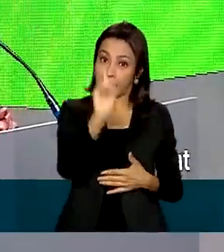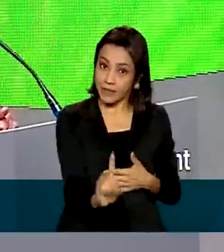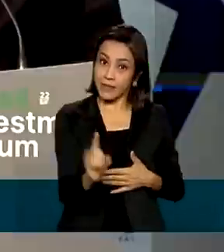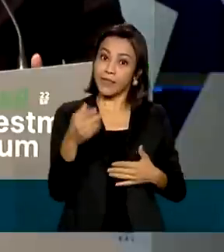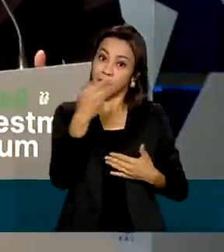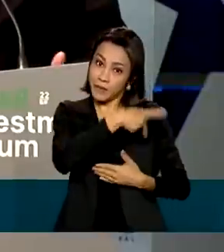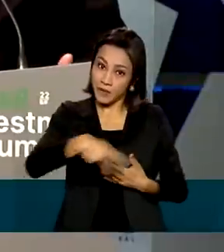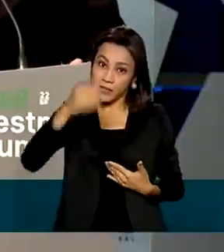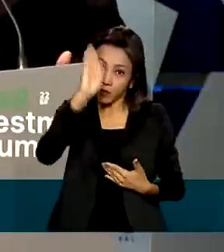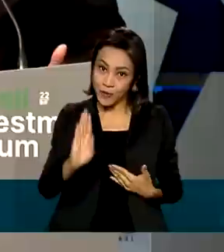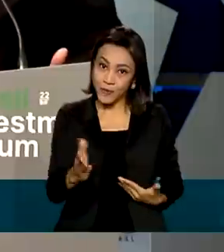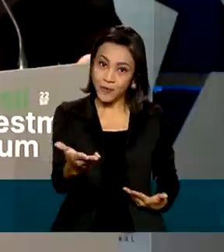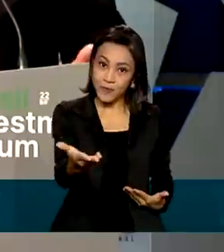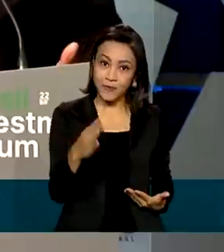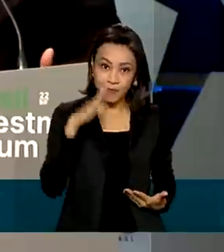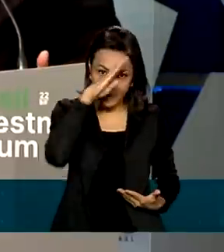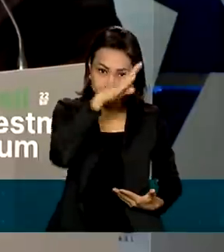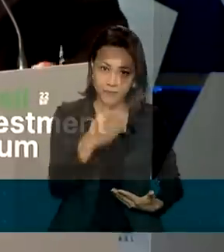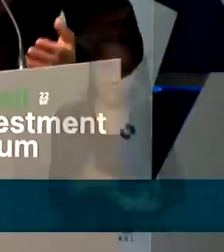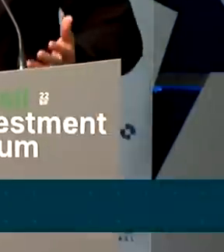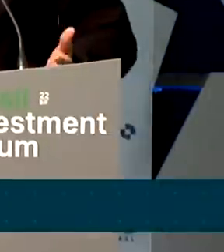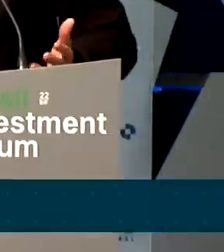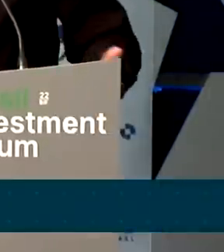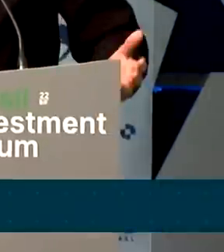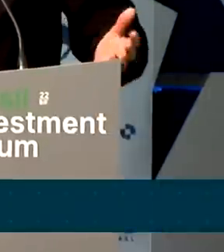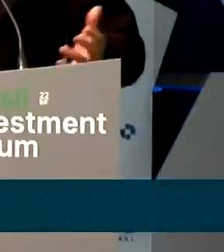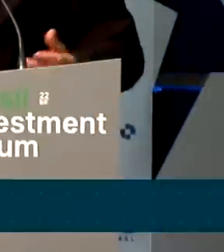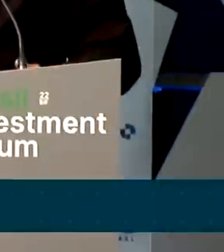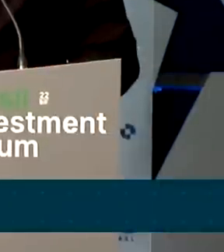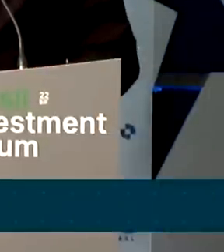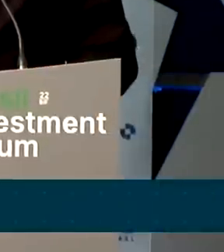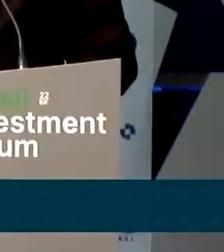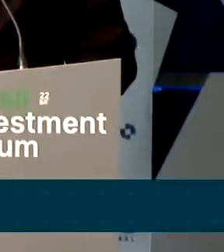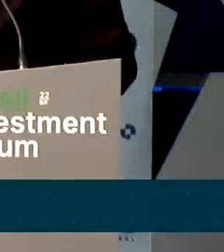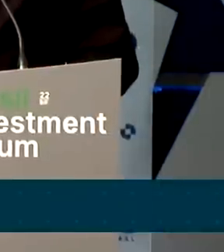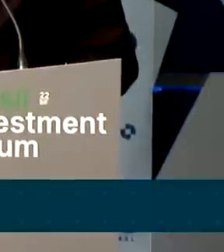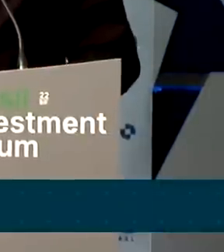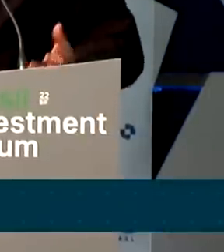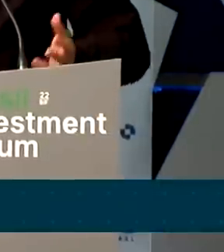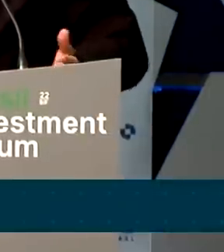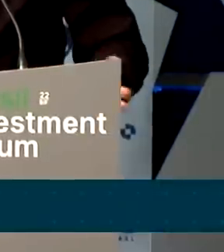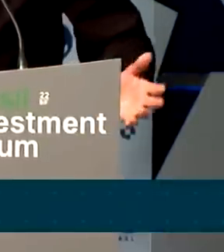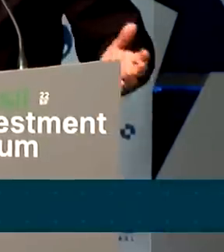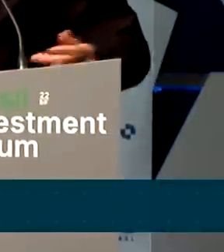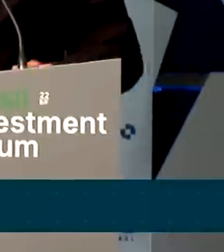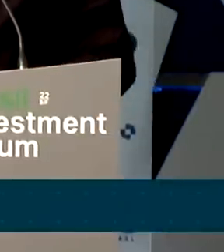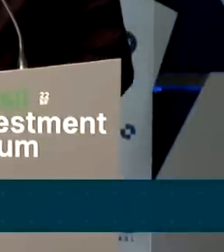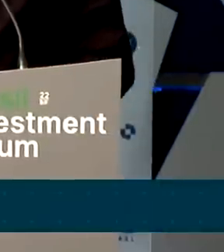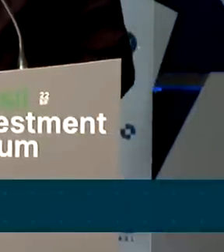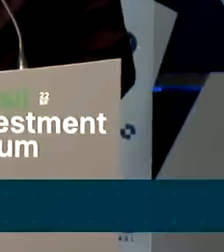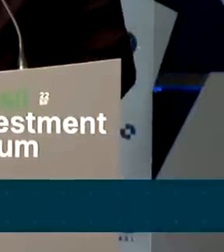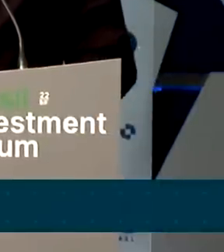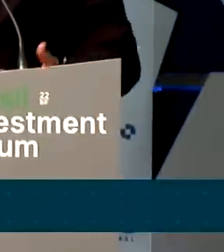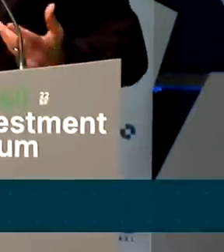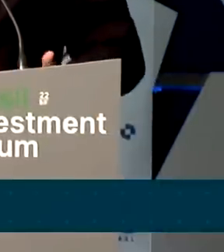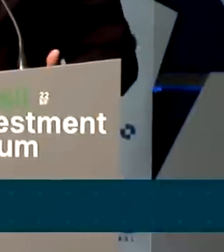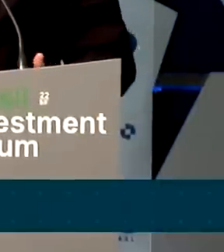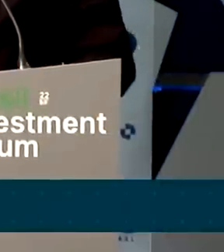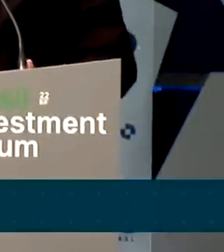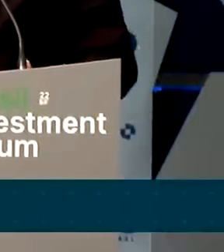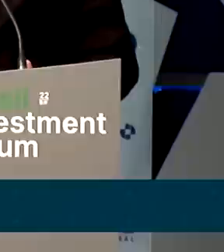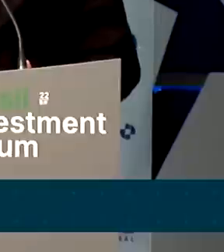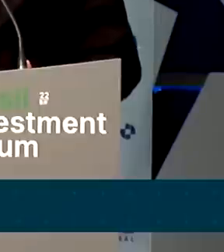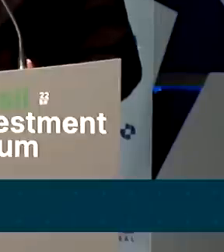Bolsonaro. O Brasil é um país fantástico, fantástico. Ninguém tem o que nós temos. O que